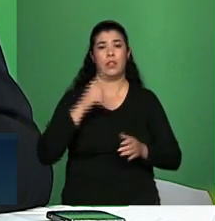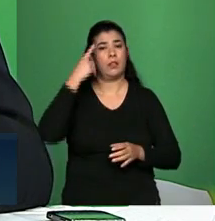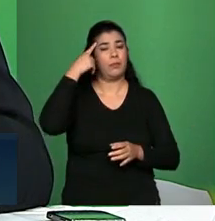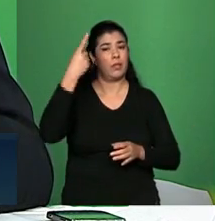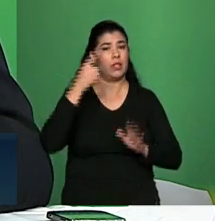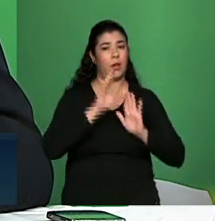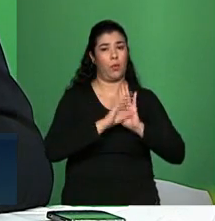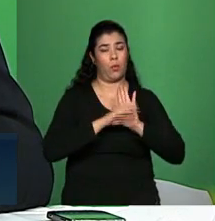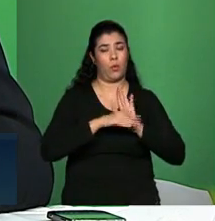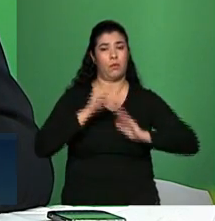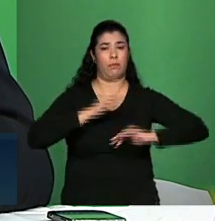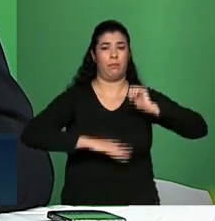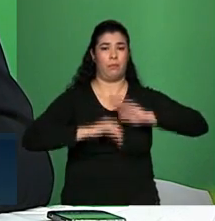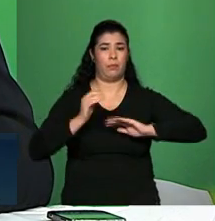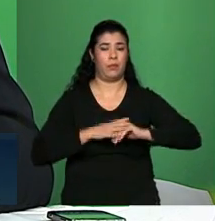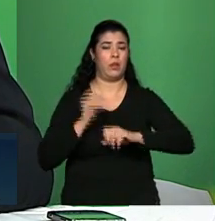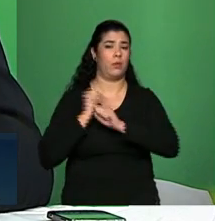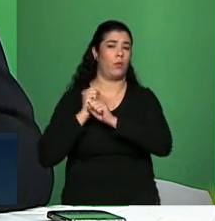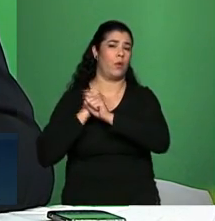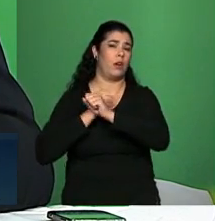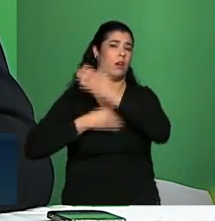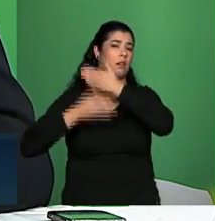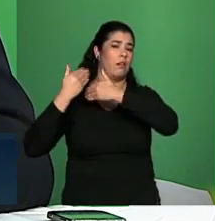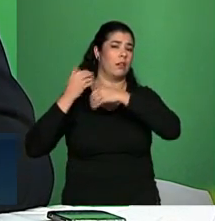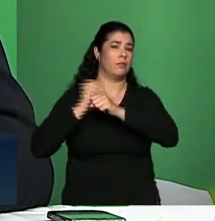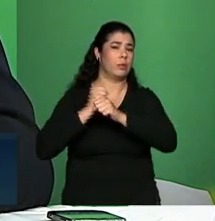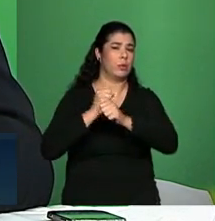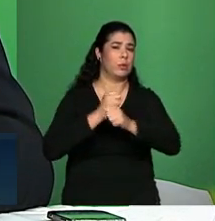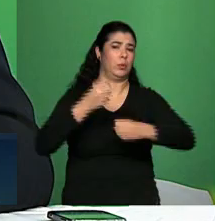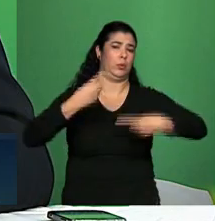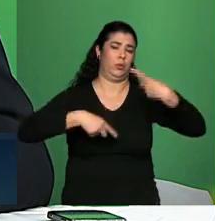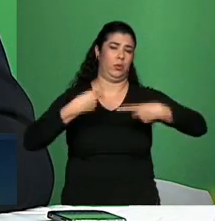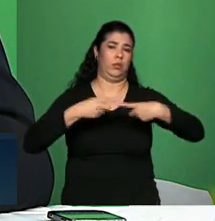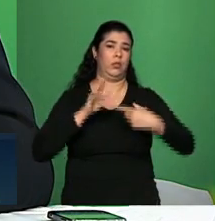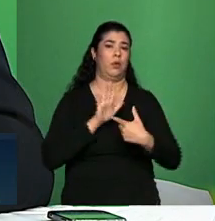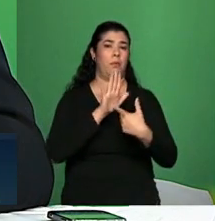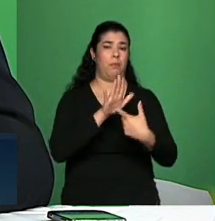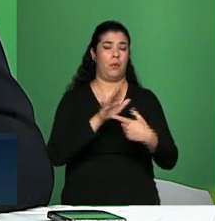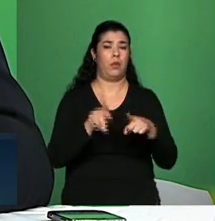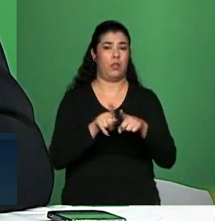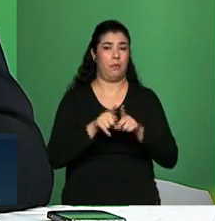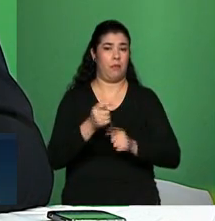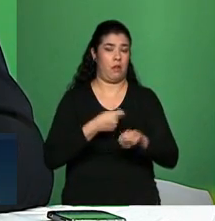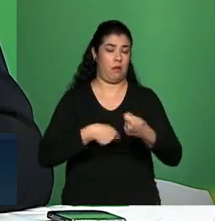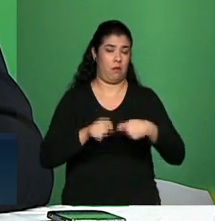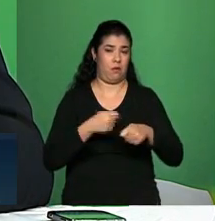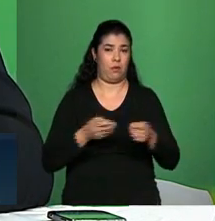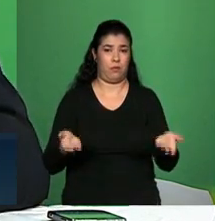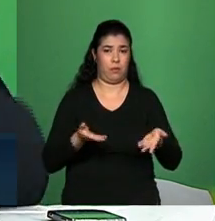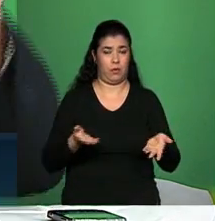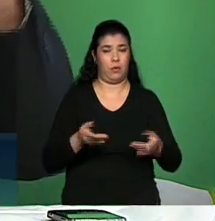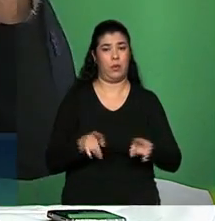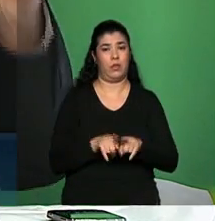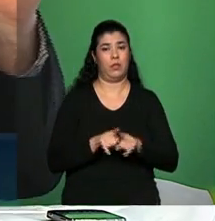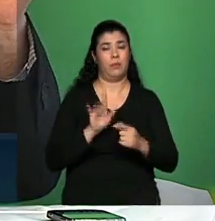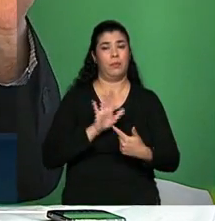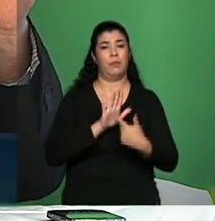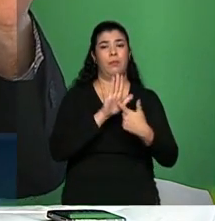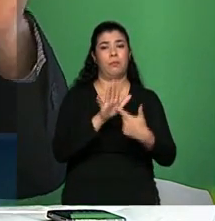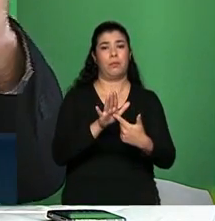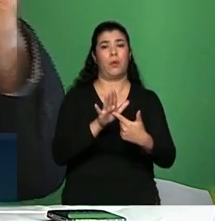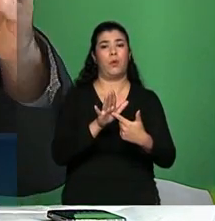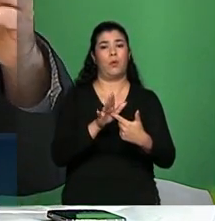já vinha sendo debatido há alguns anos reflete a evolução da economia mas ela traz um